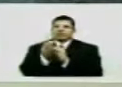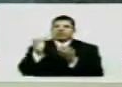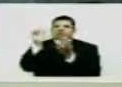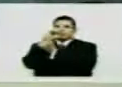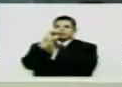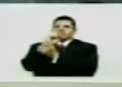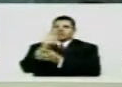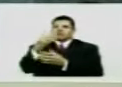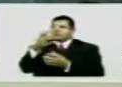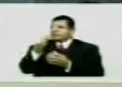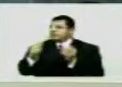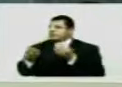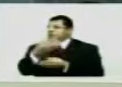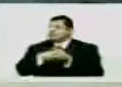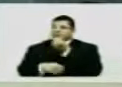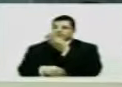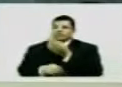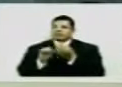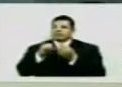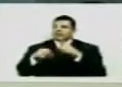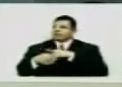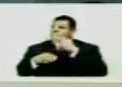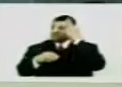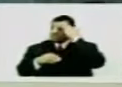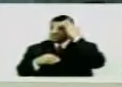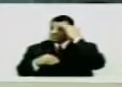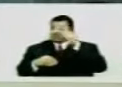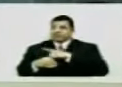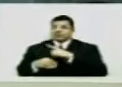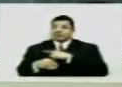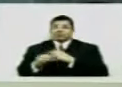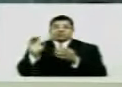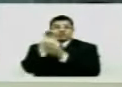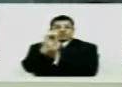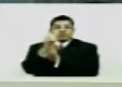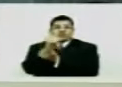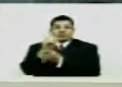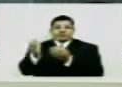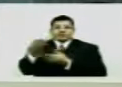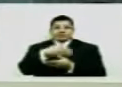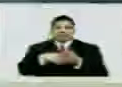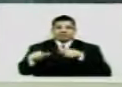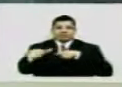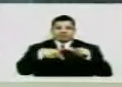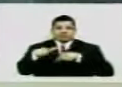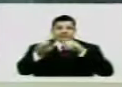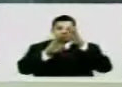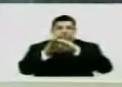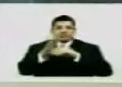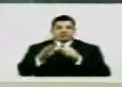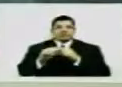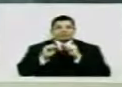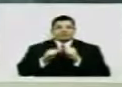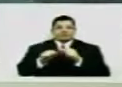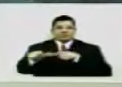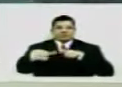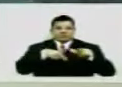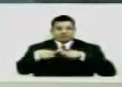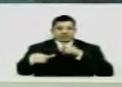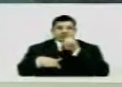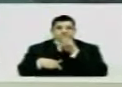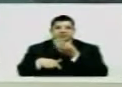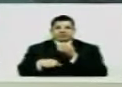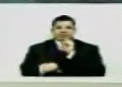aparato de segurança pública Se ele sabe que existe um aparato de segurança pública eficiente Ele não corre o risco